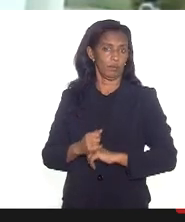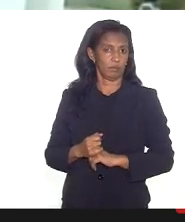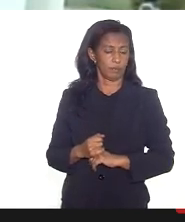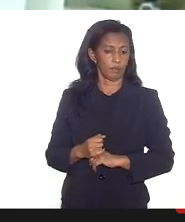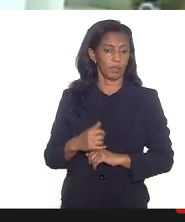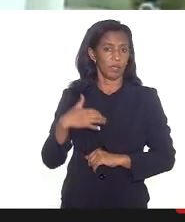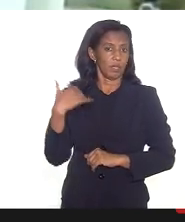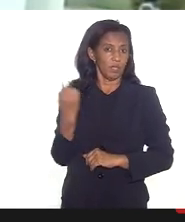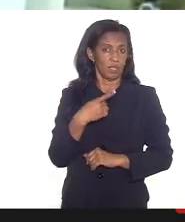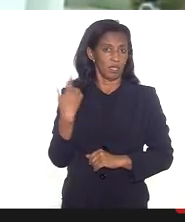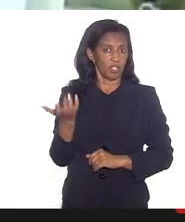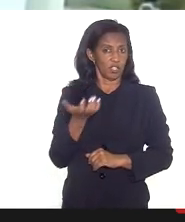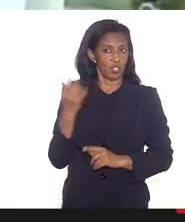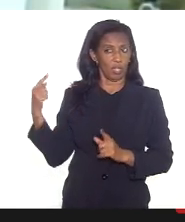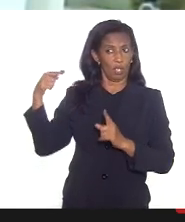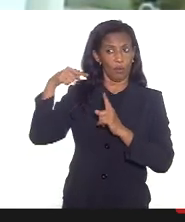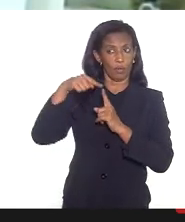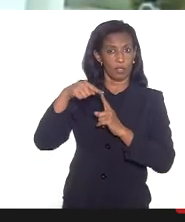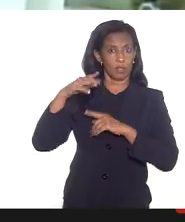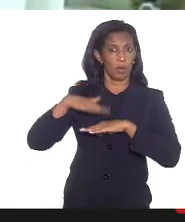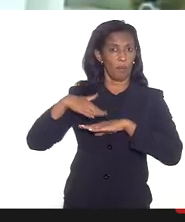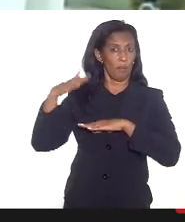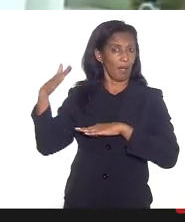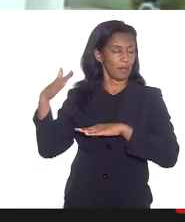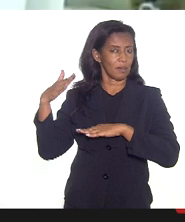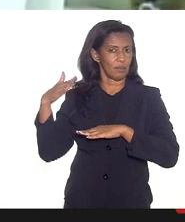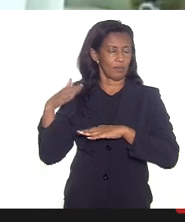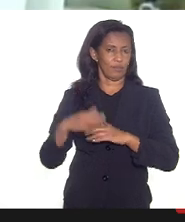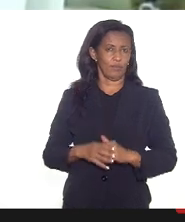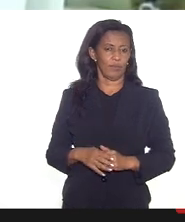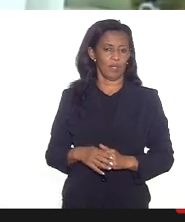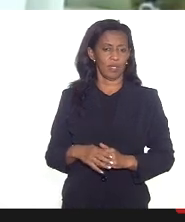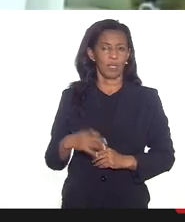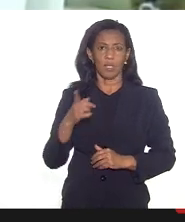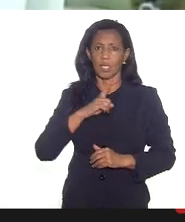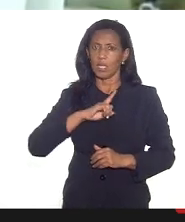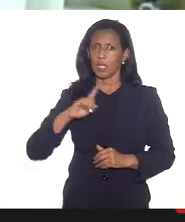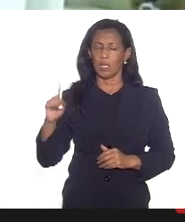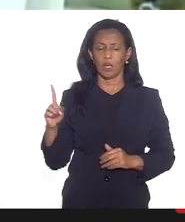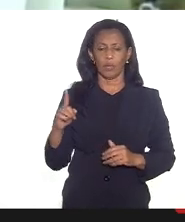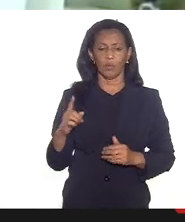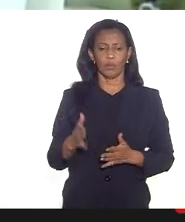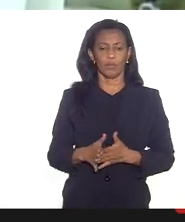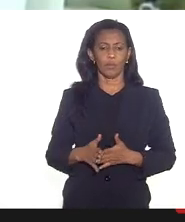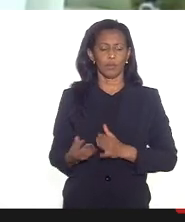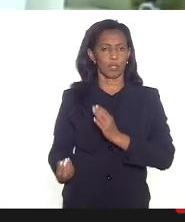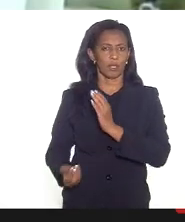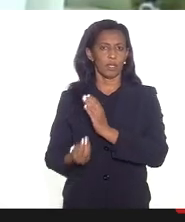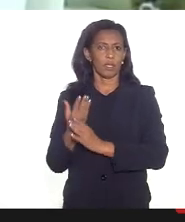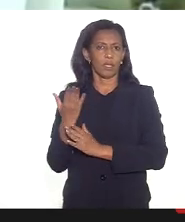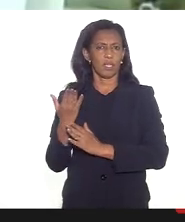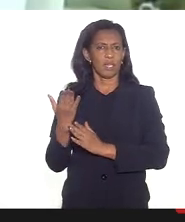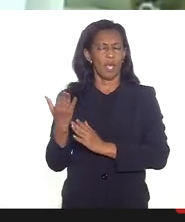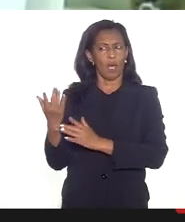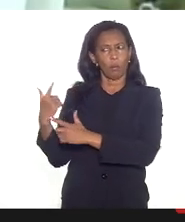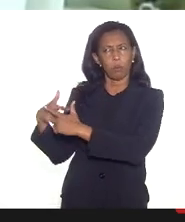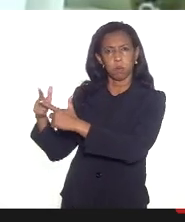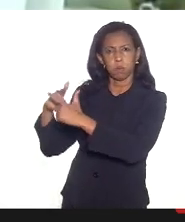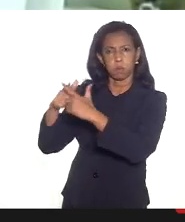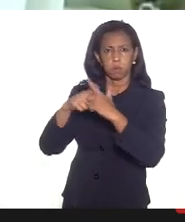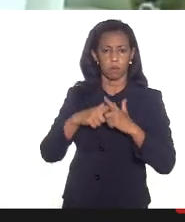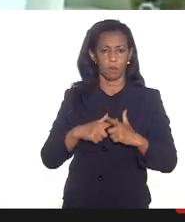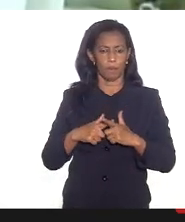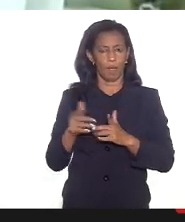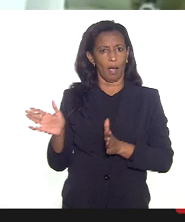quer alcançar o máximo possível e não criar barreiras para o